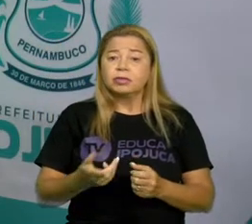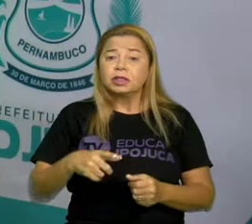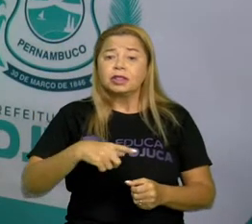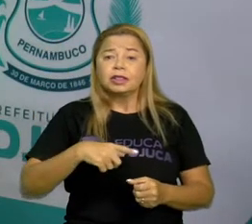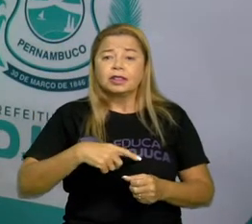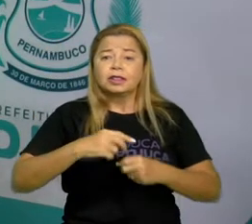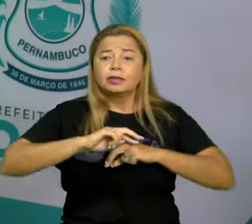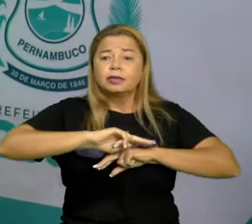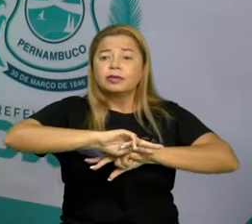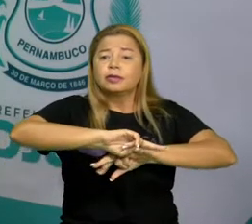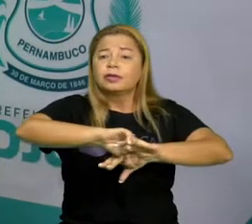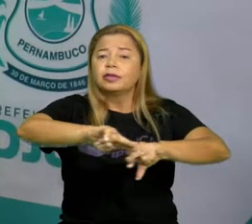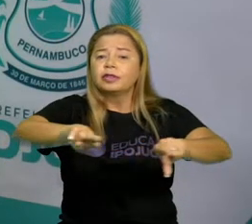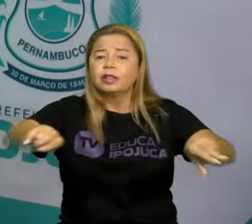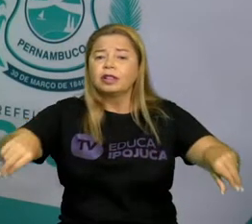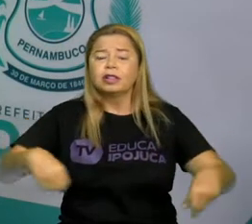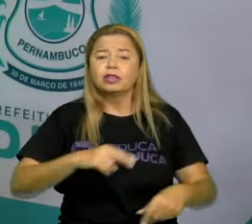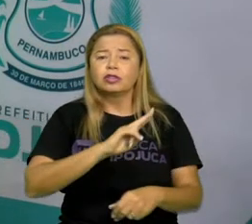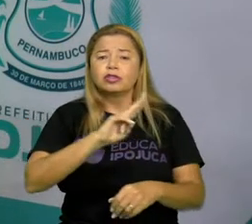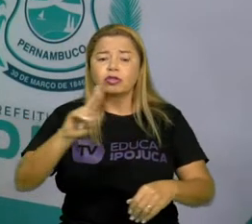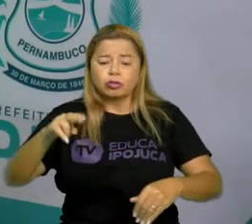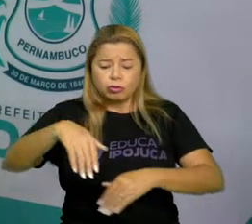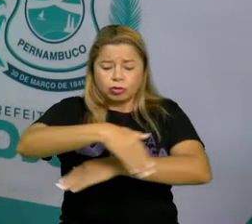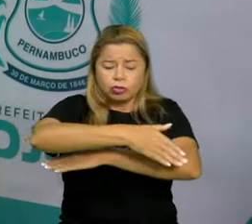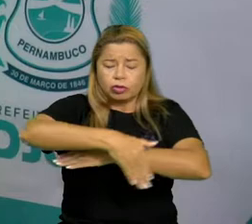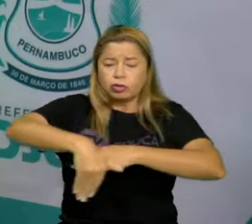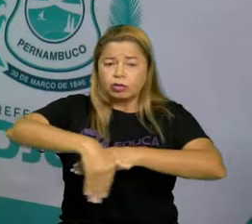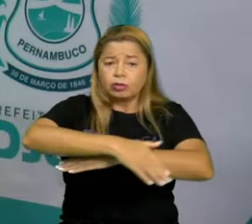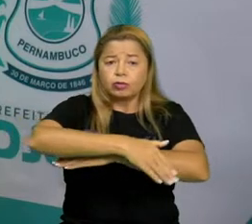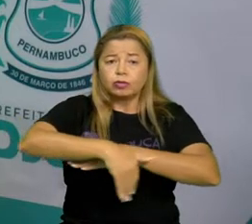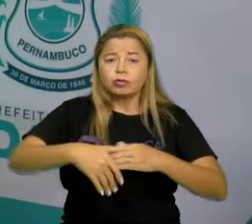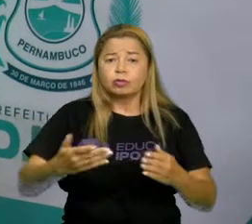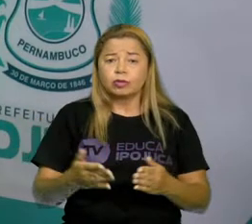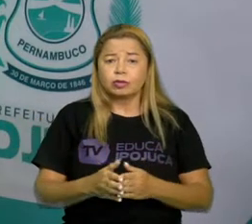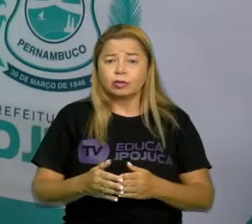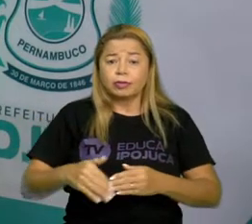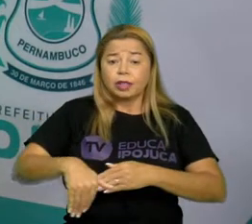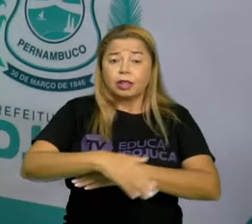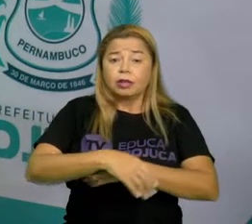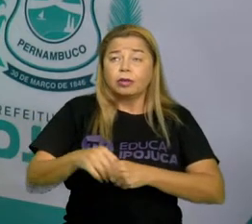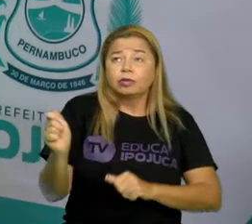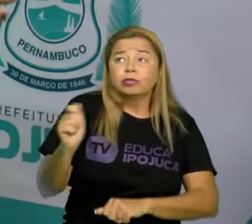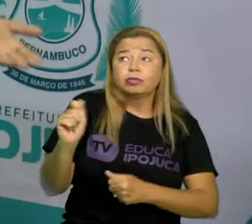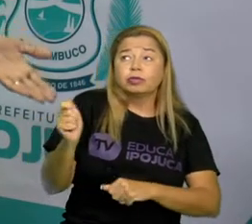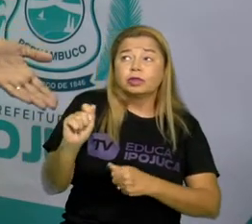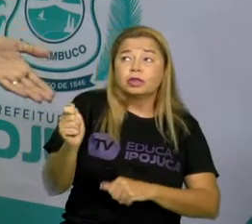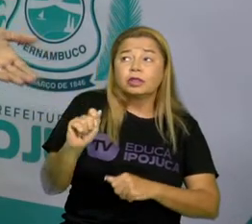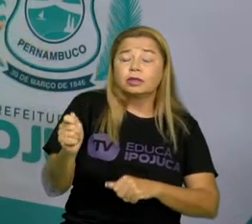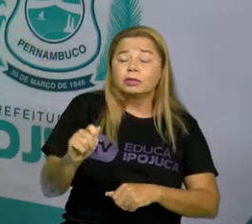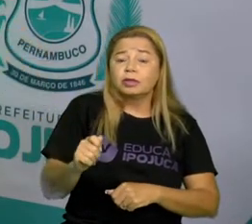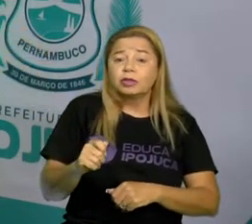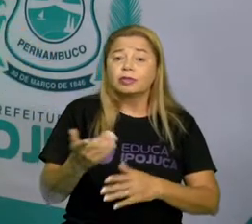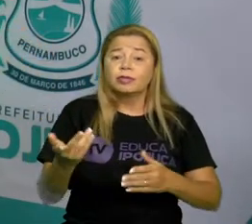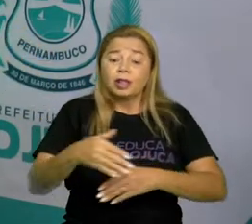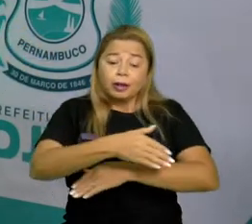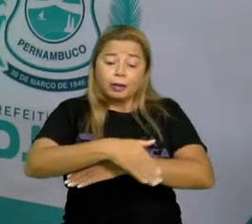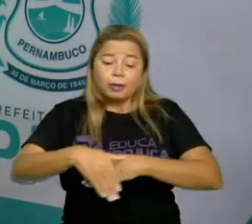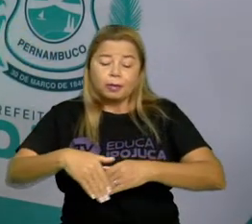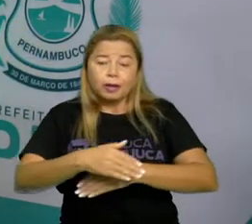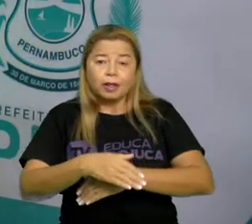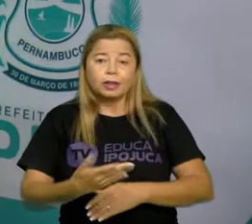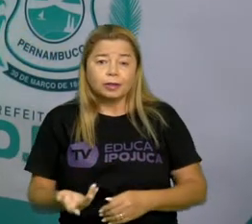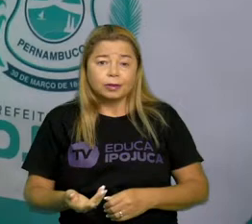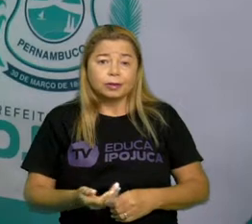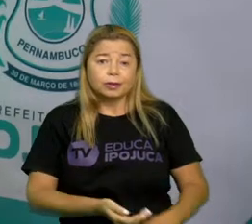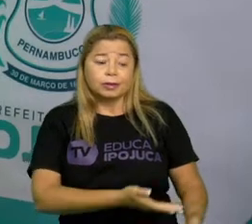Rua das Pipas. Rua dos Meninos Inteligentes. Rua